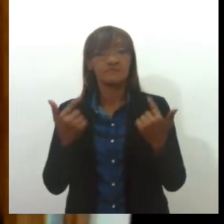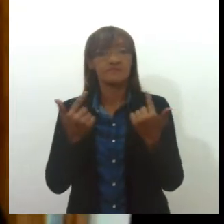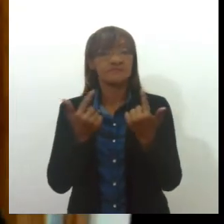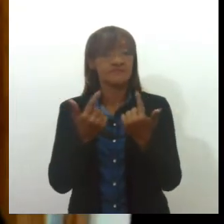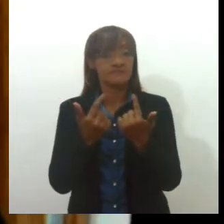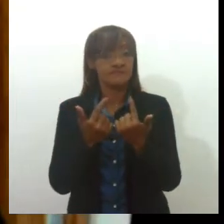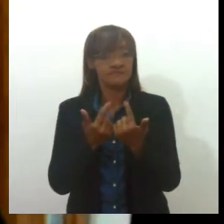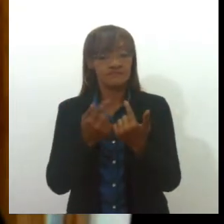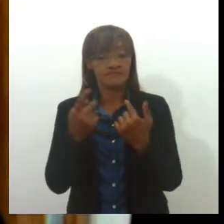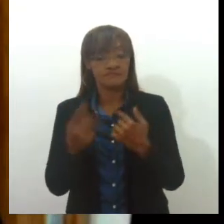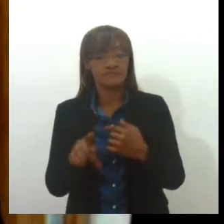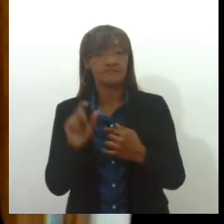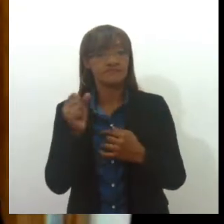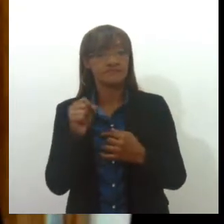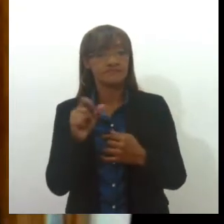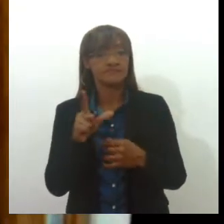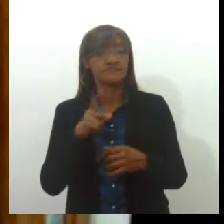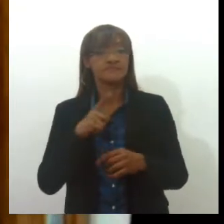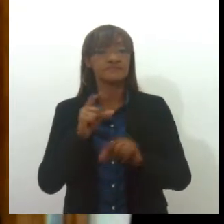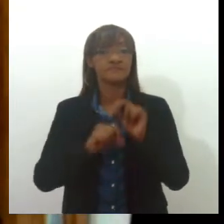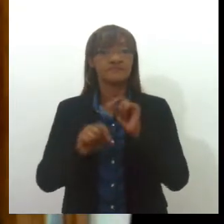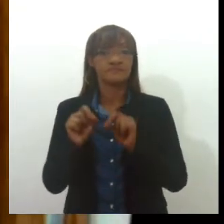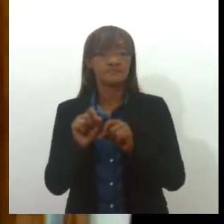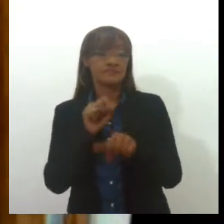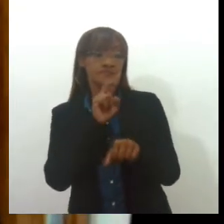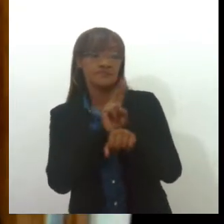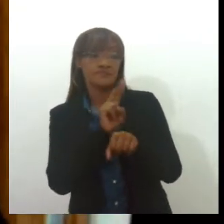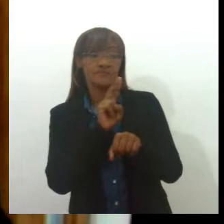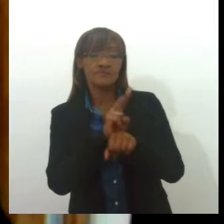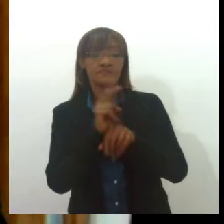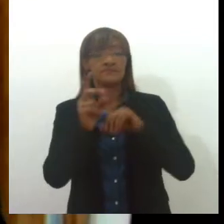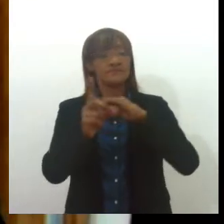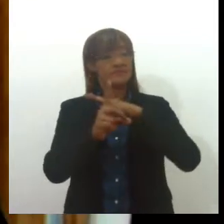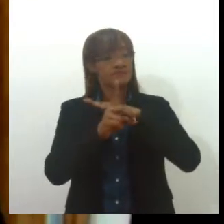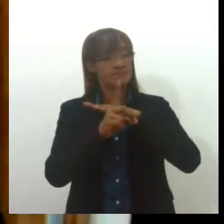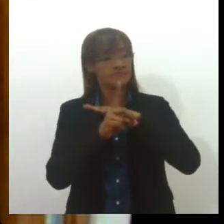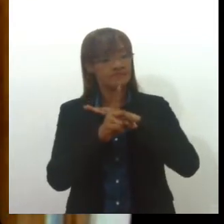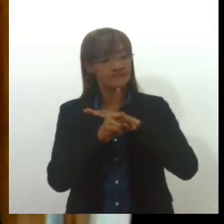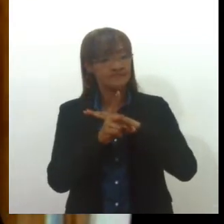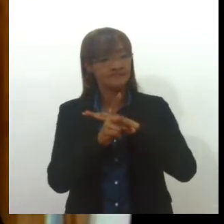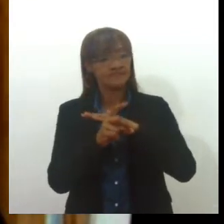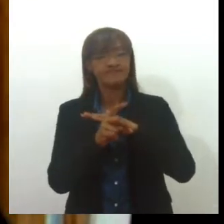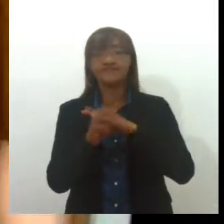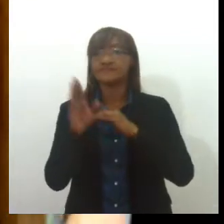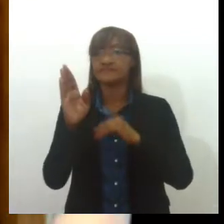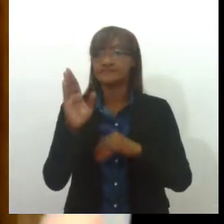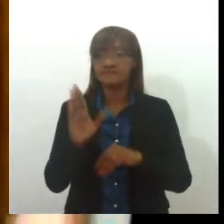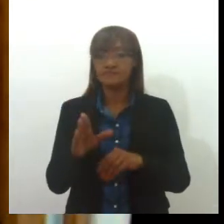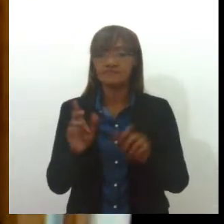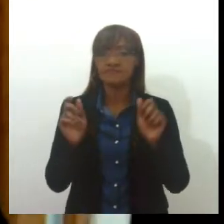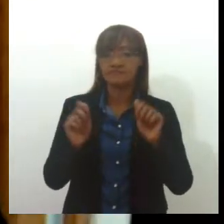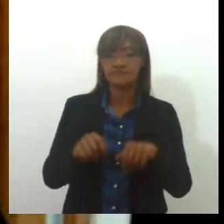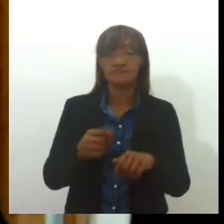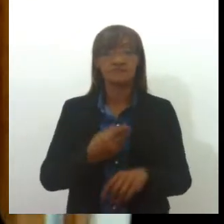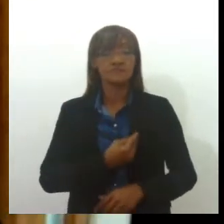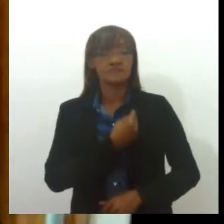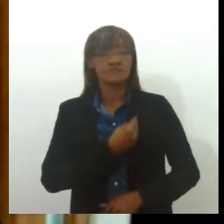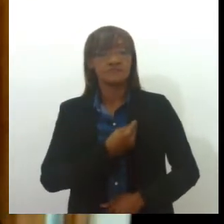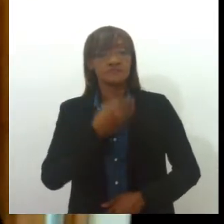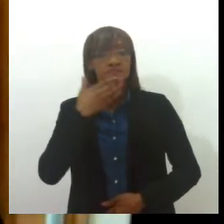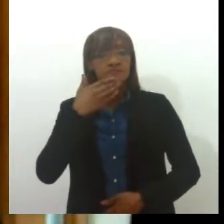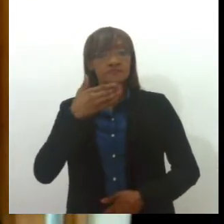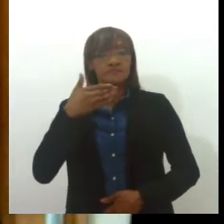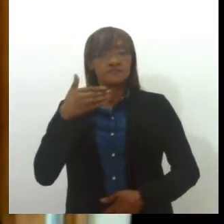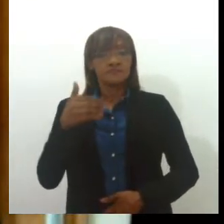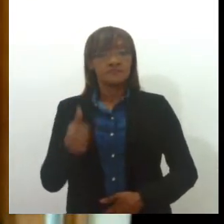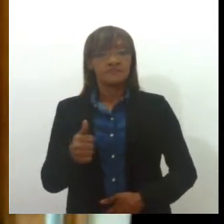dar mais dignidade à pessoa que, mesmo devendo, continua tendo direito a uma vida digna e dar dignidade